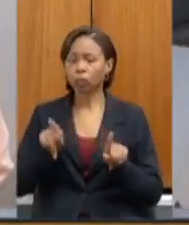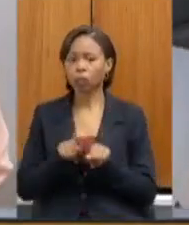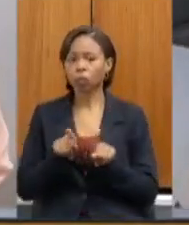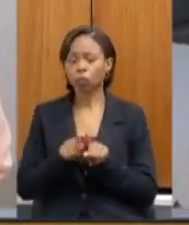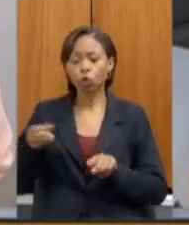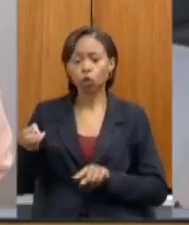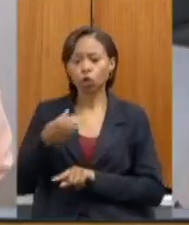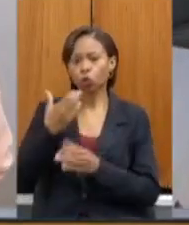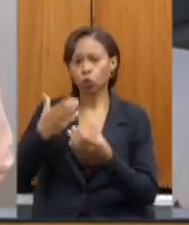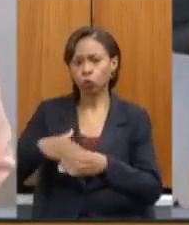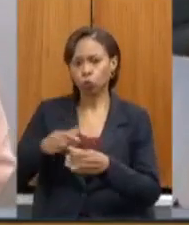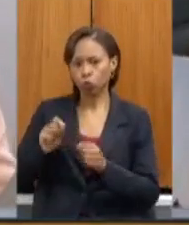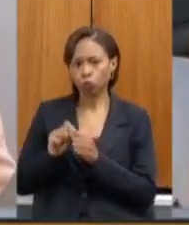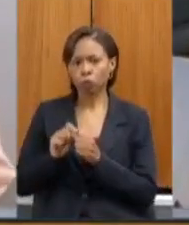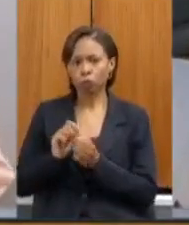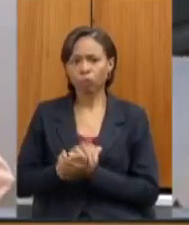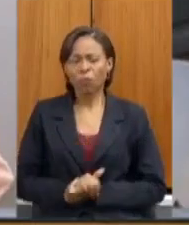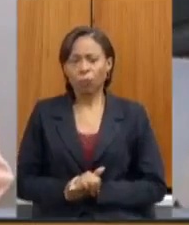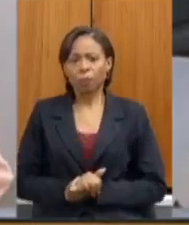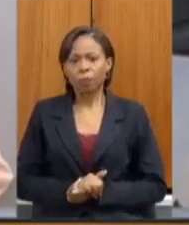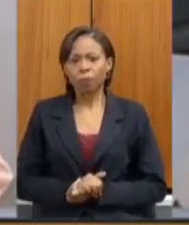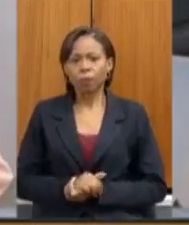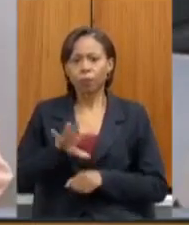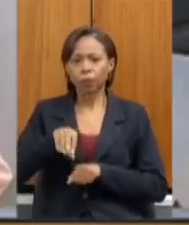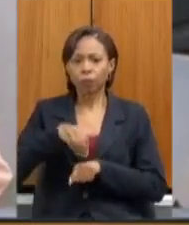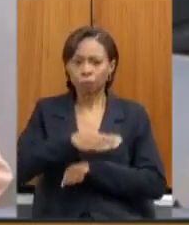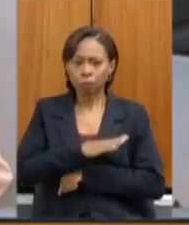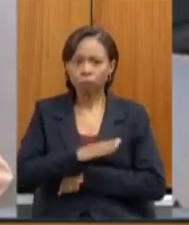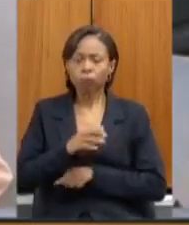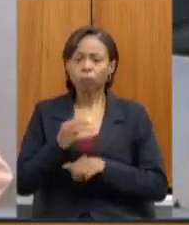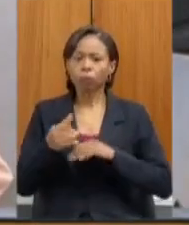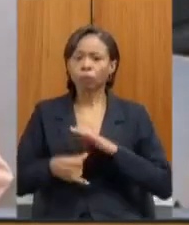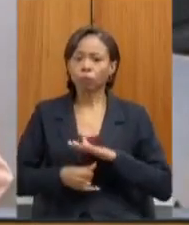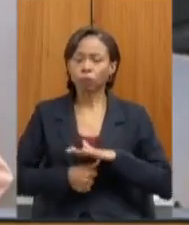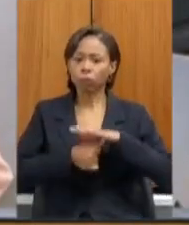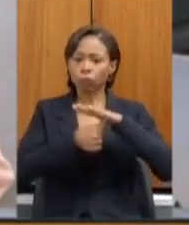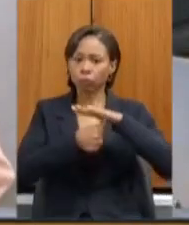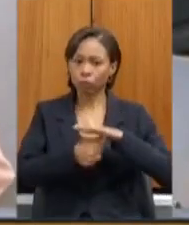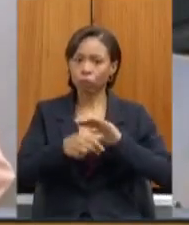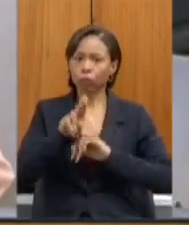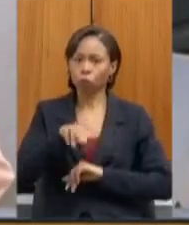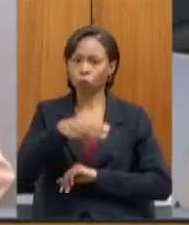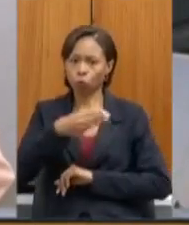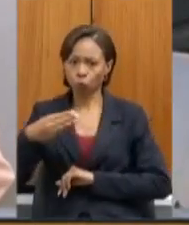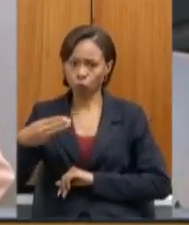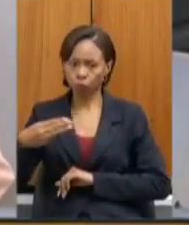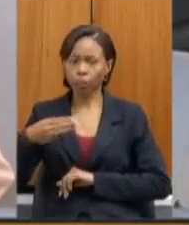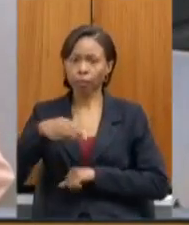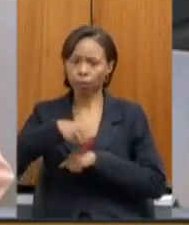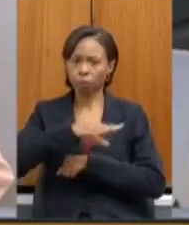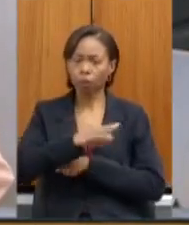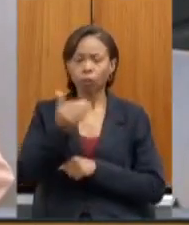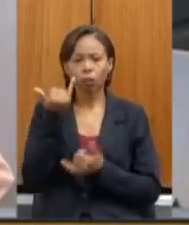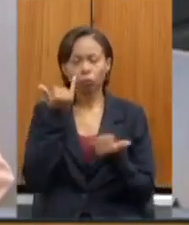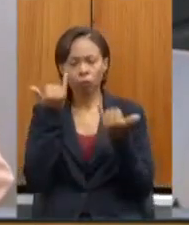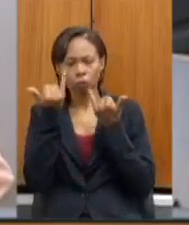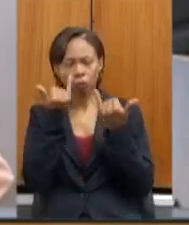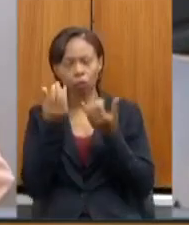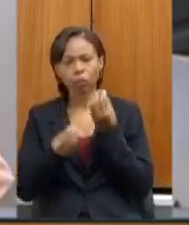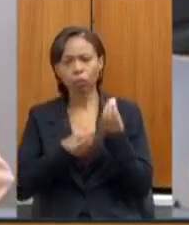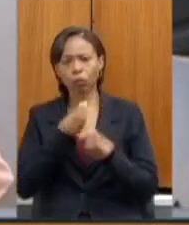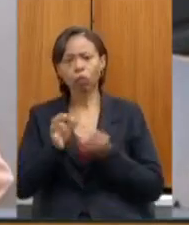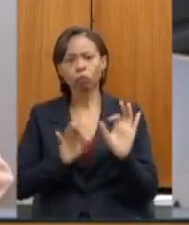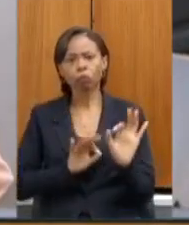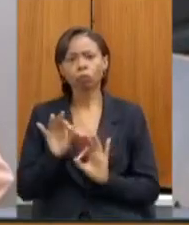novos concursos seja encaminhado à reitora da Universidade da UENG para pedido de informações sobre qual